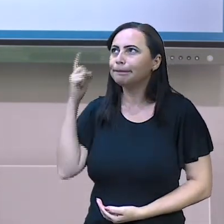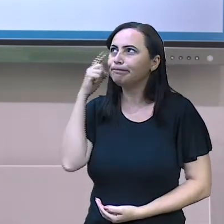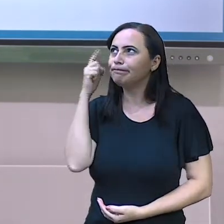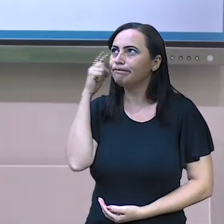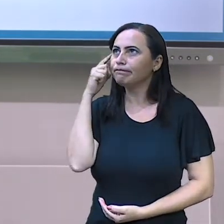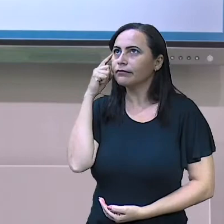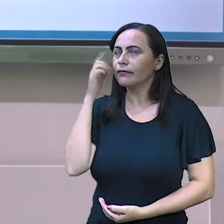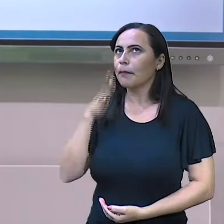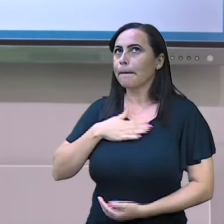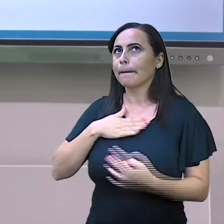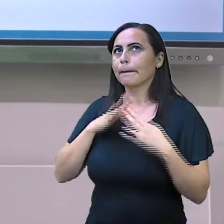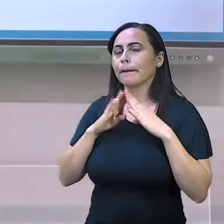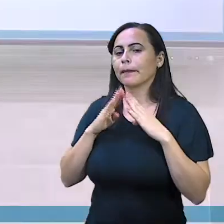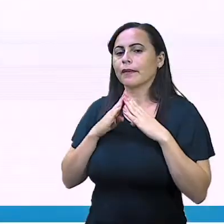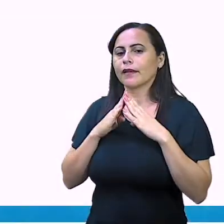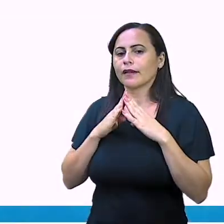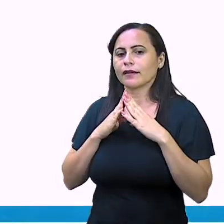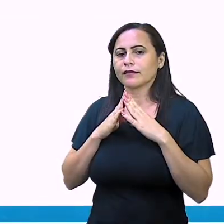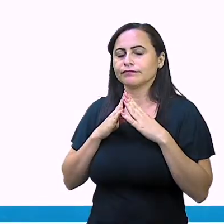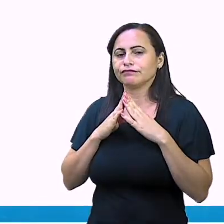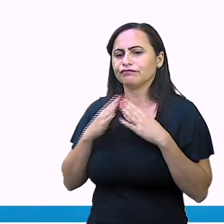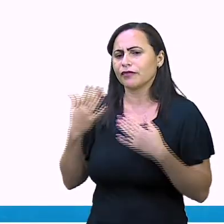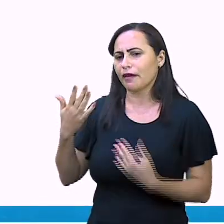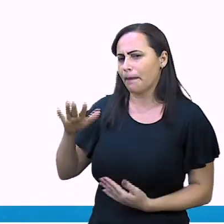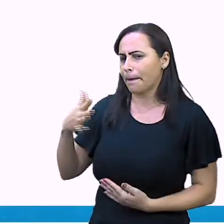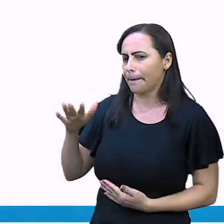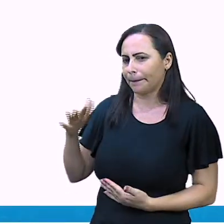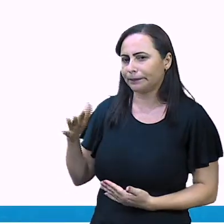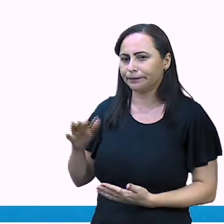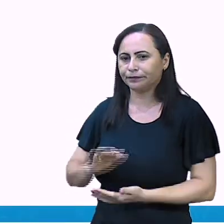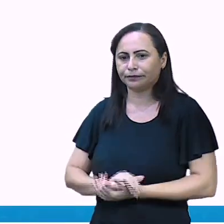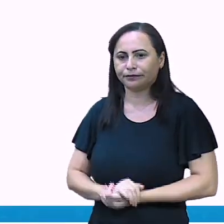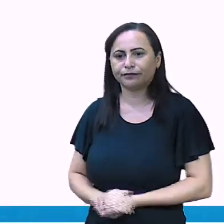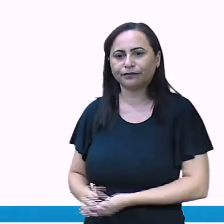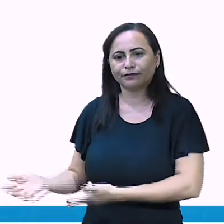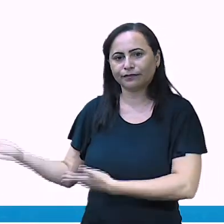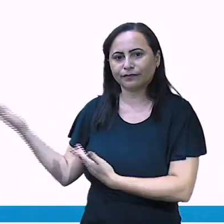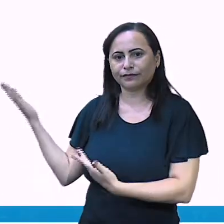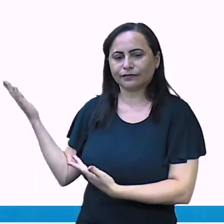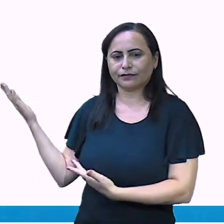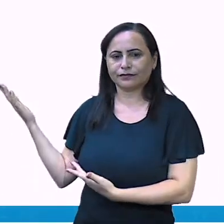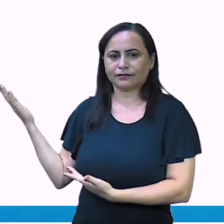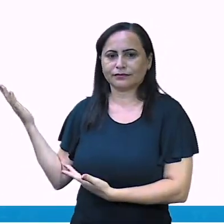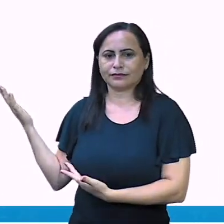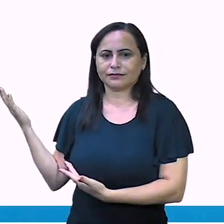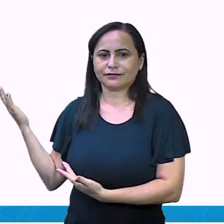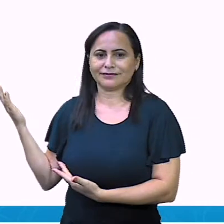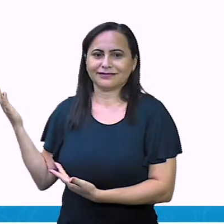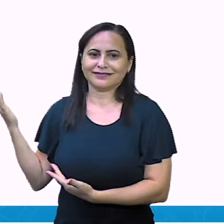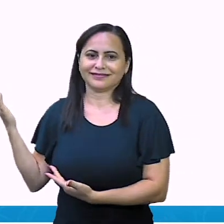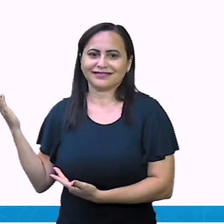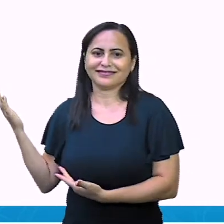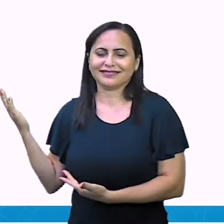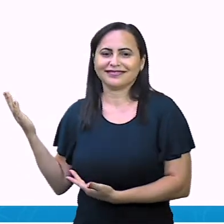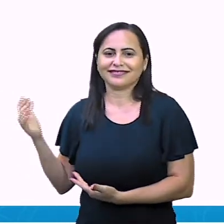Ó Crianças Minha casa é mais ou menos assim Ai, meu Deus Já começou errado, né?